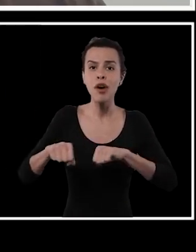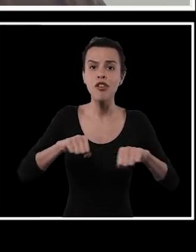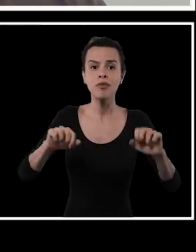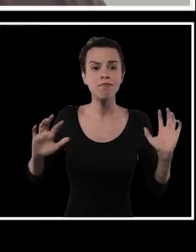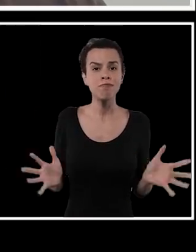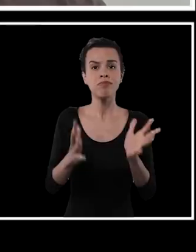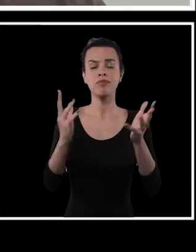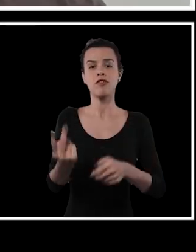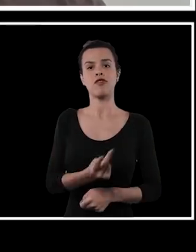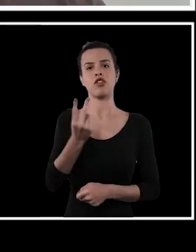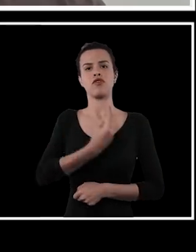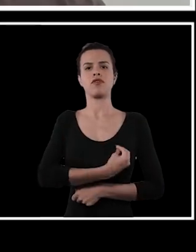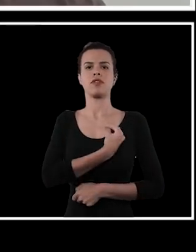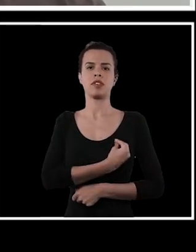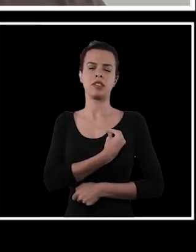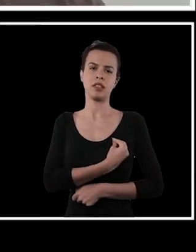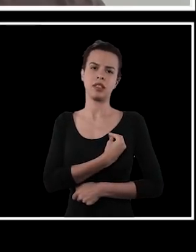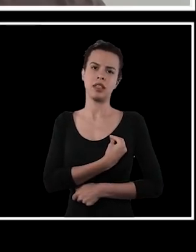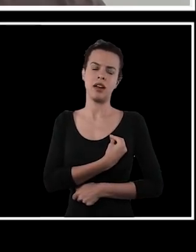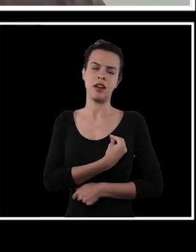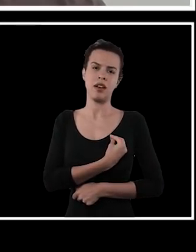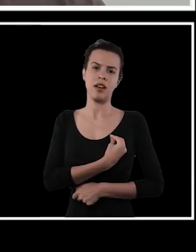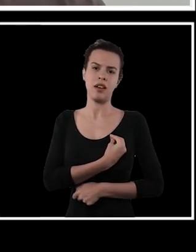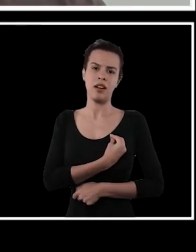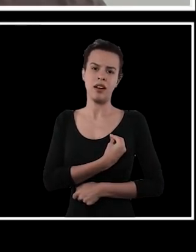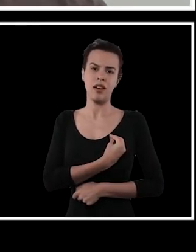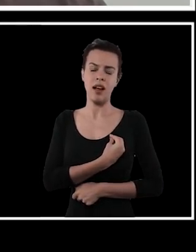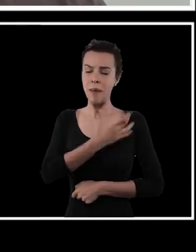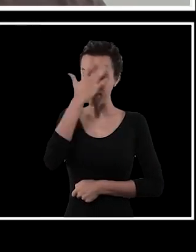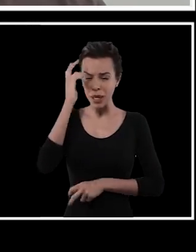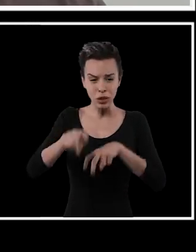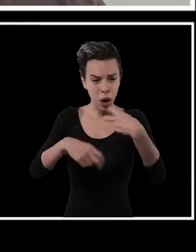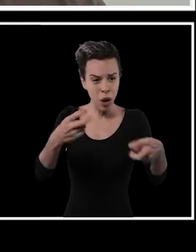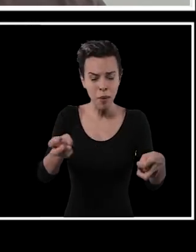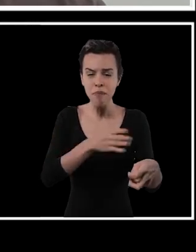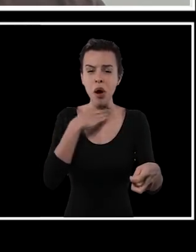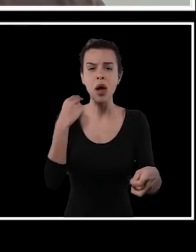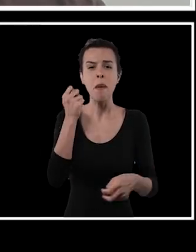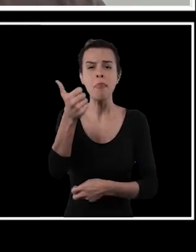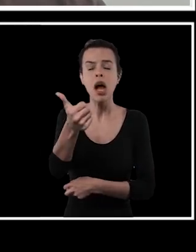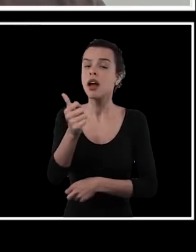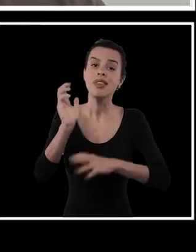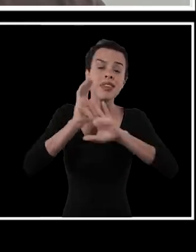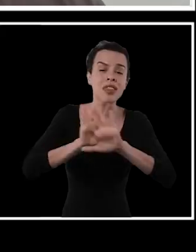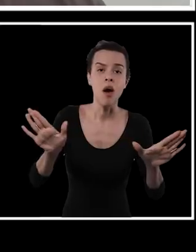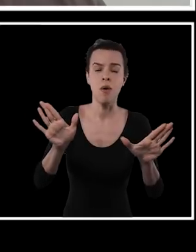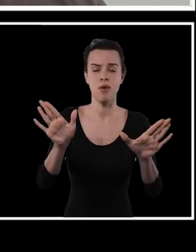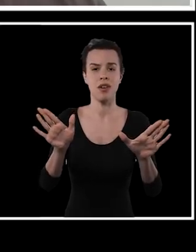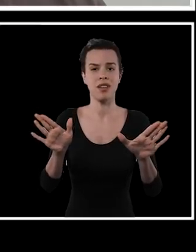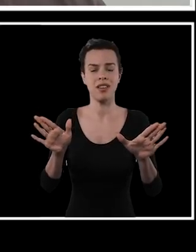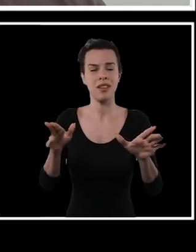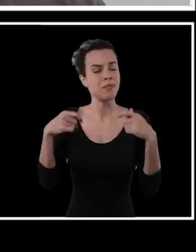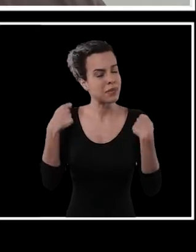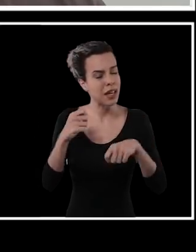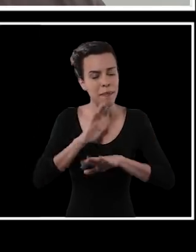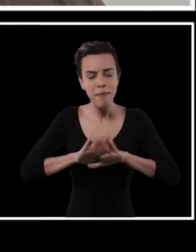valorização da vida. Não pode haver mais, a gente não pode perder mais nenhuma vida para esse mundo,